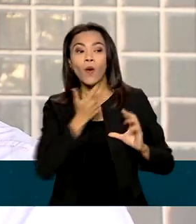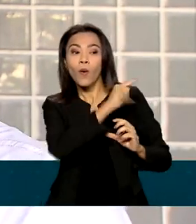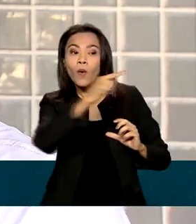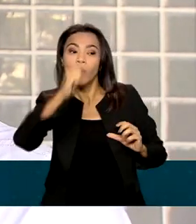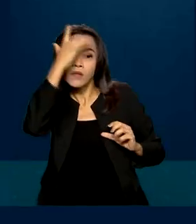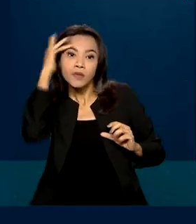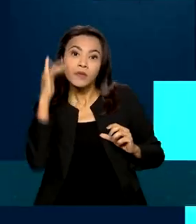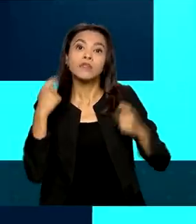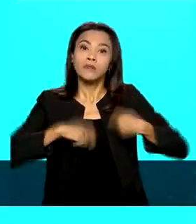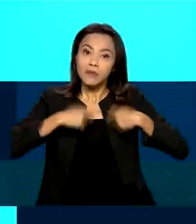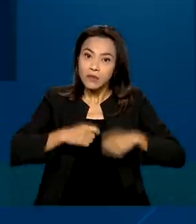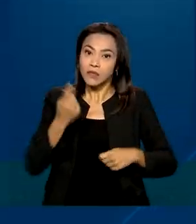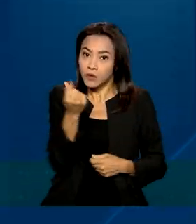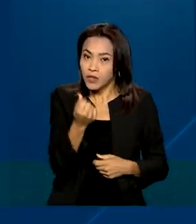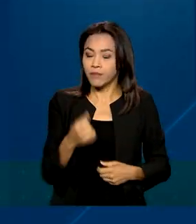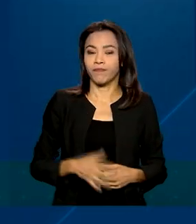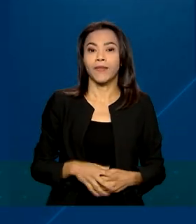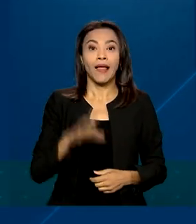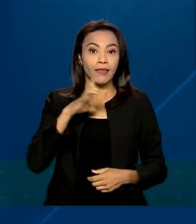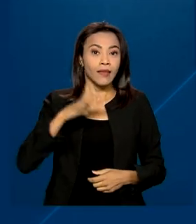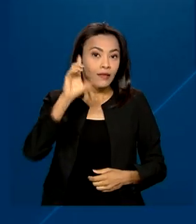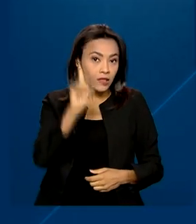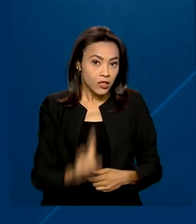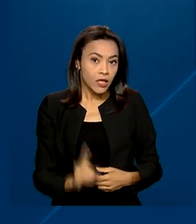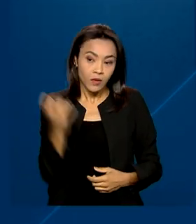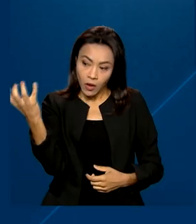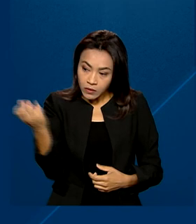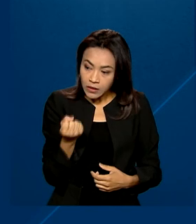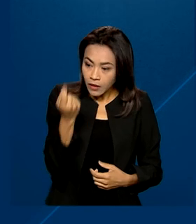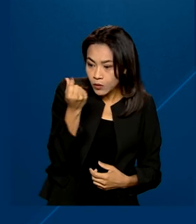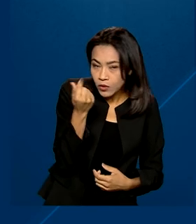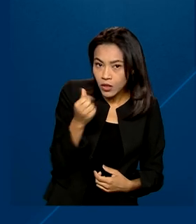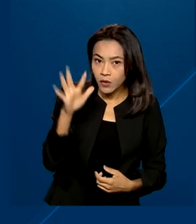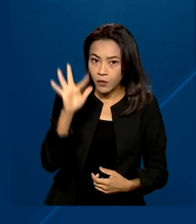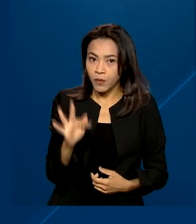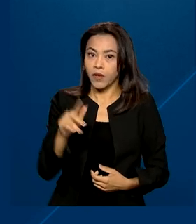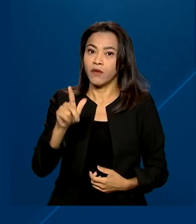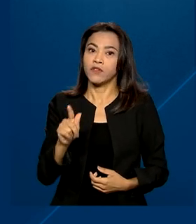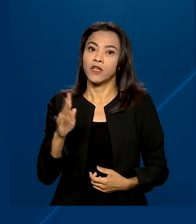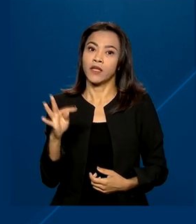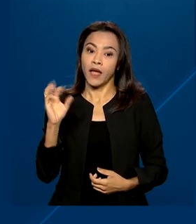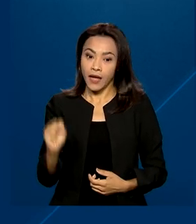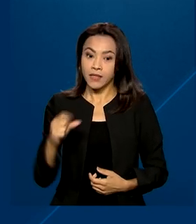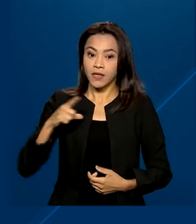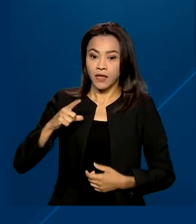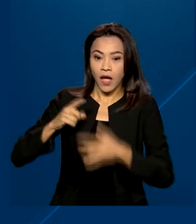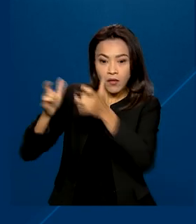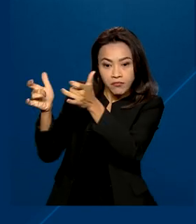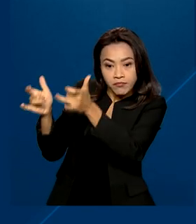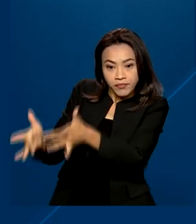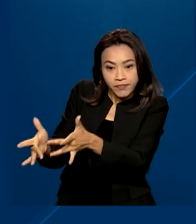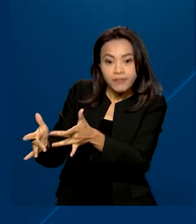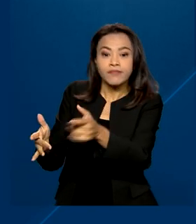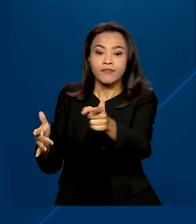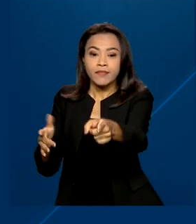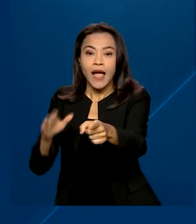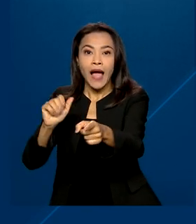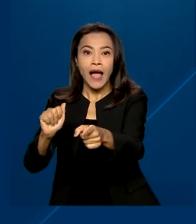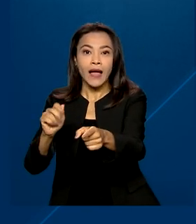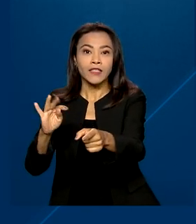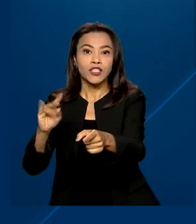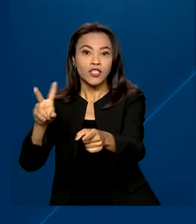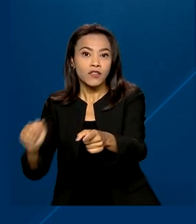e estão precisando, né? Tem direito ao saque todo cidadão com contas ativas ou inativas do FGTS. Os